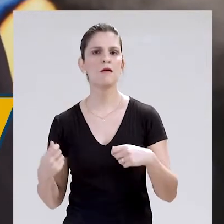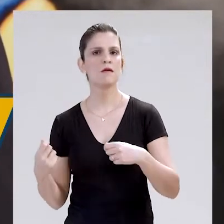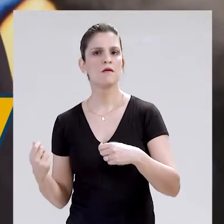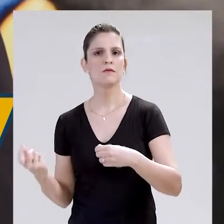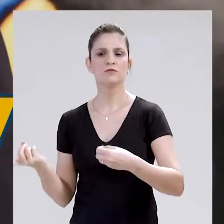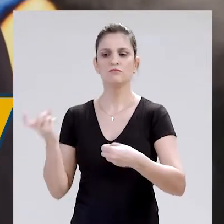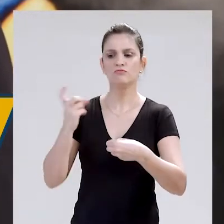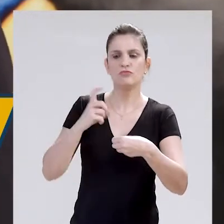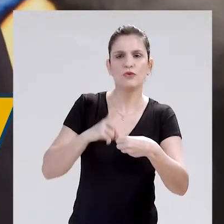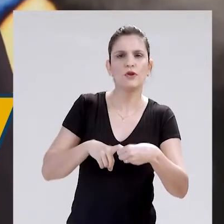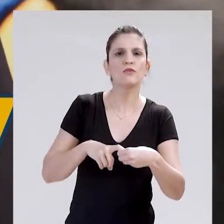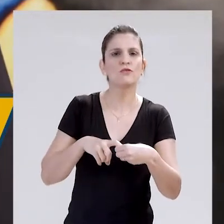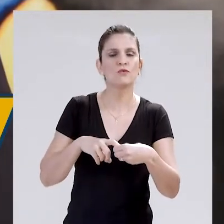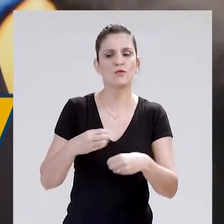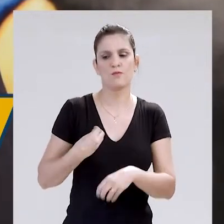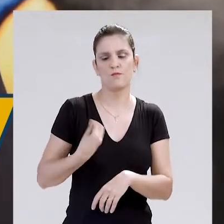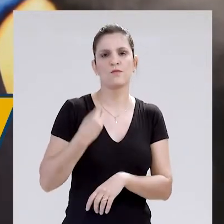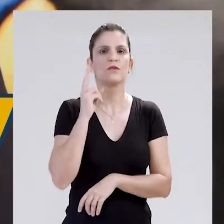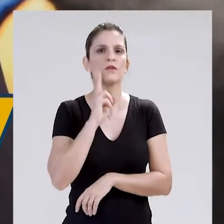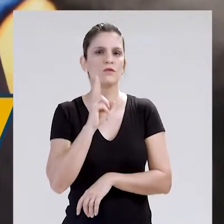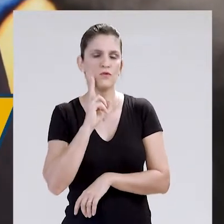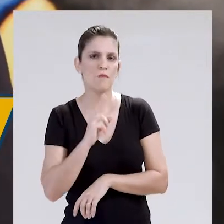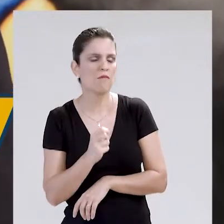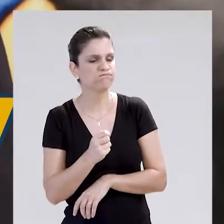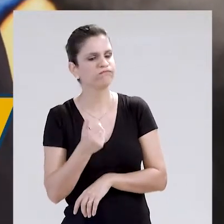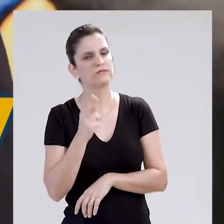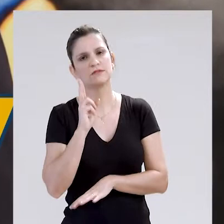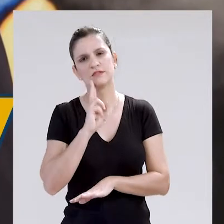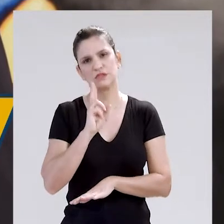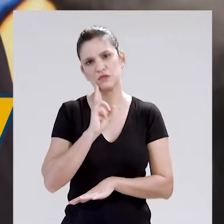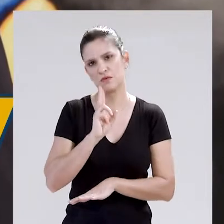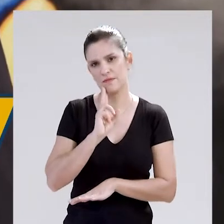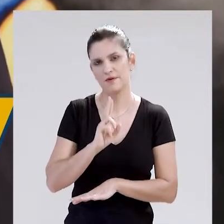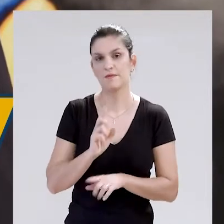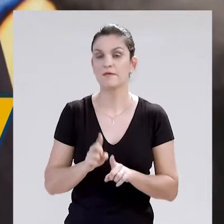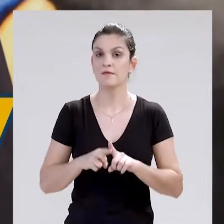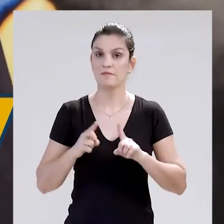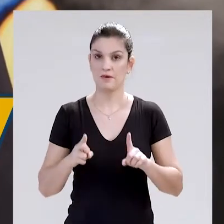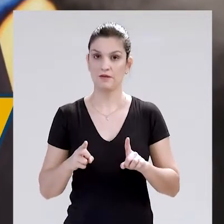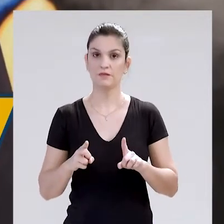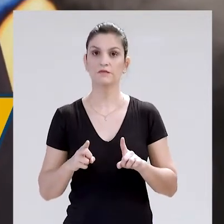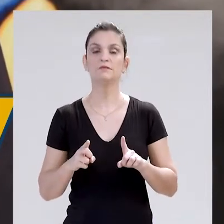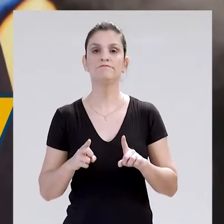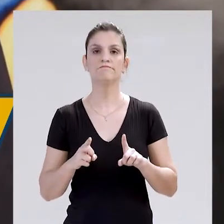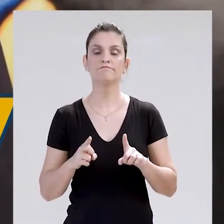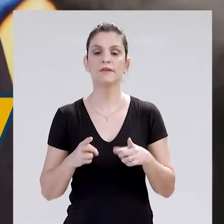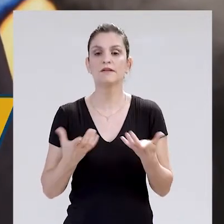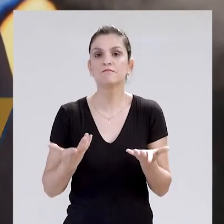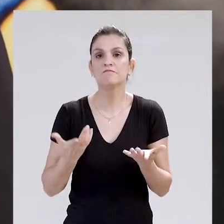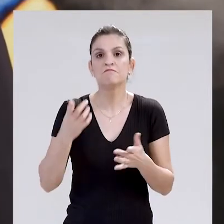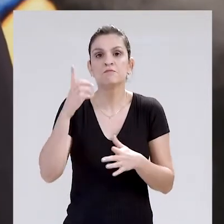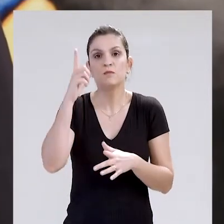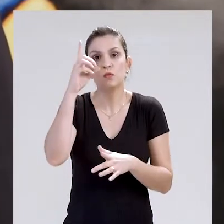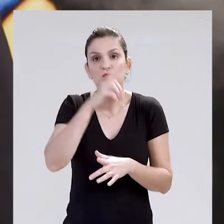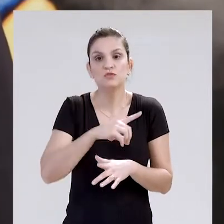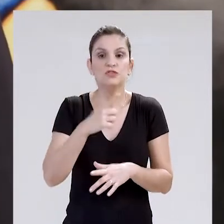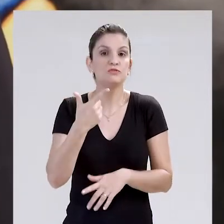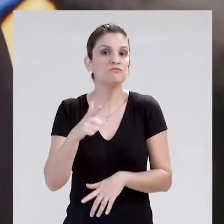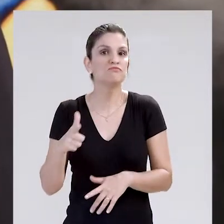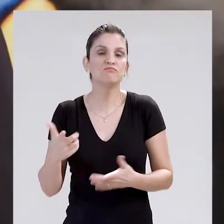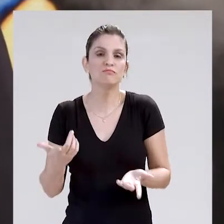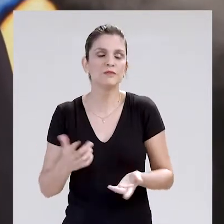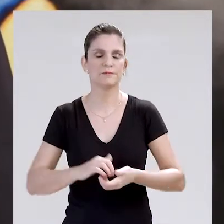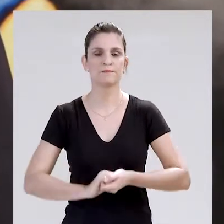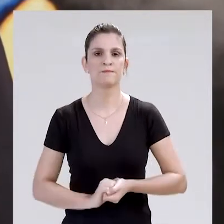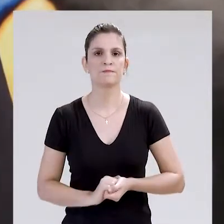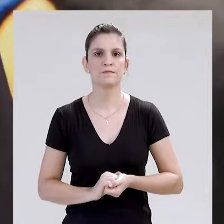vão nos permitir a um retorno de uma vida praticamente ou próxima do normal, mas, no entanto, não